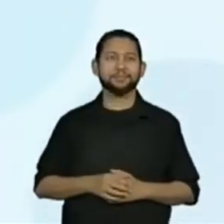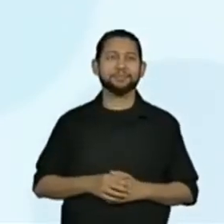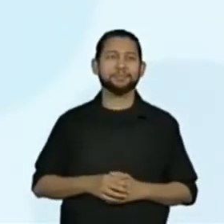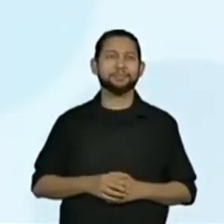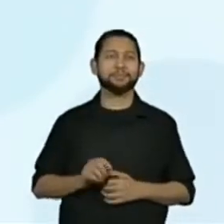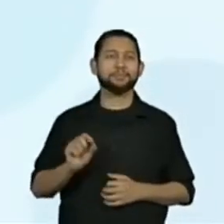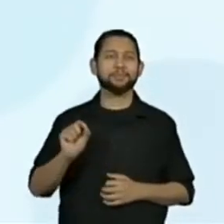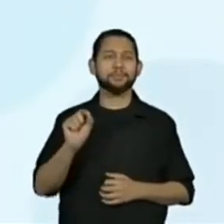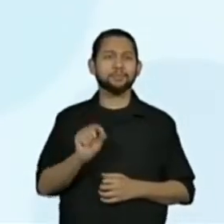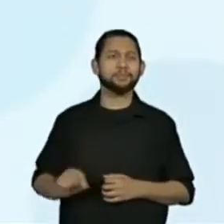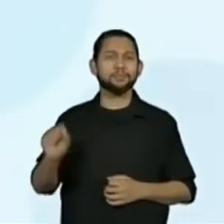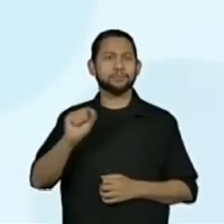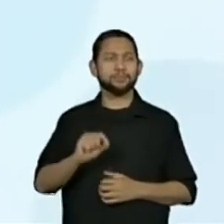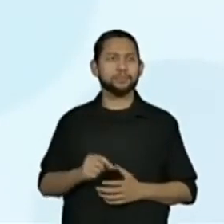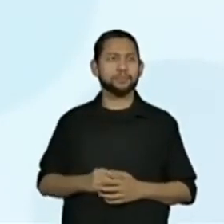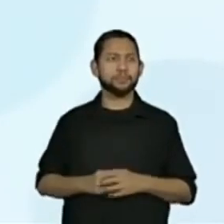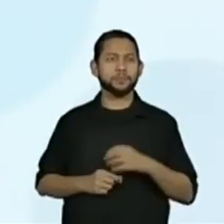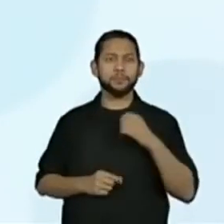Caneta.